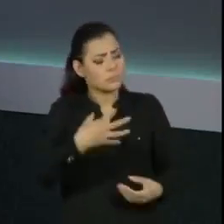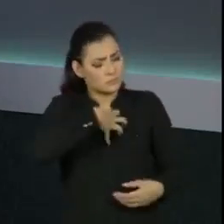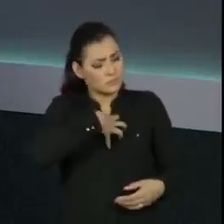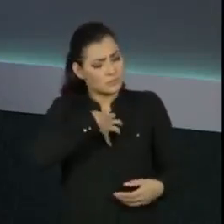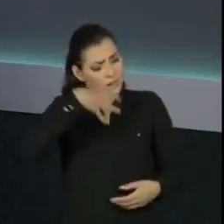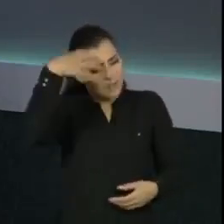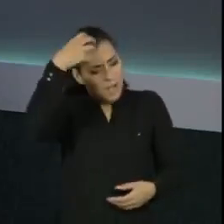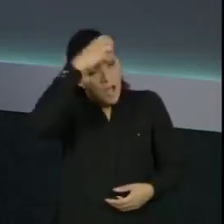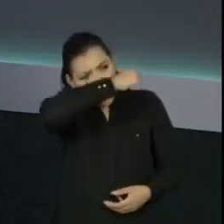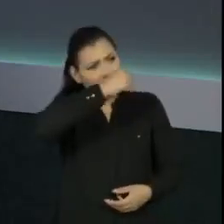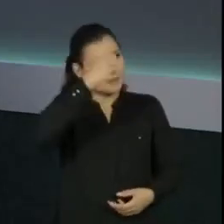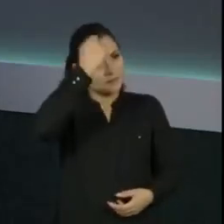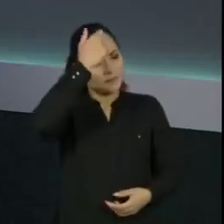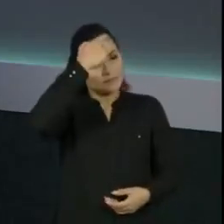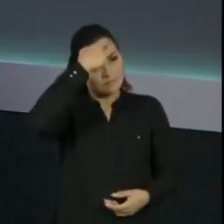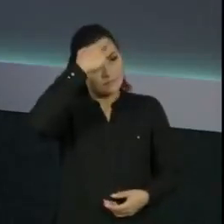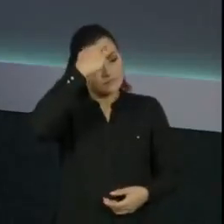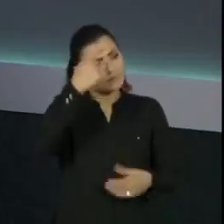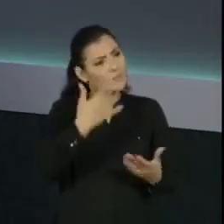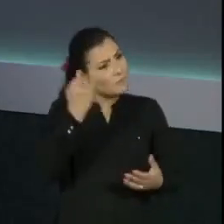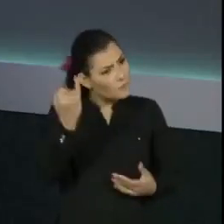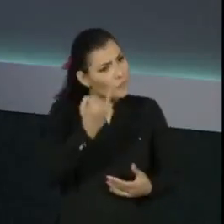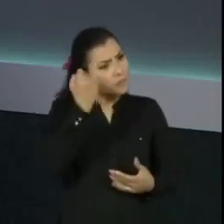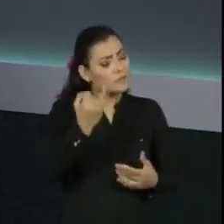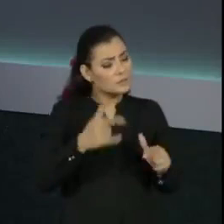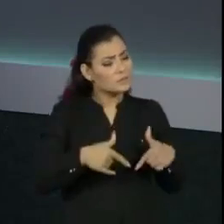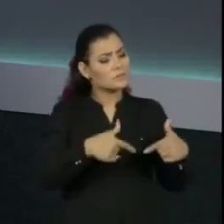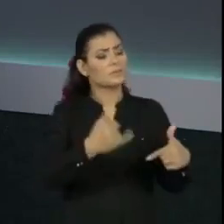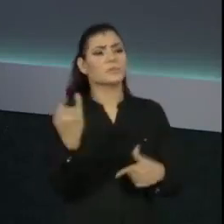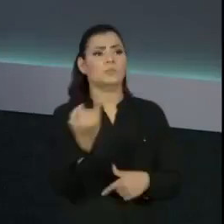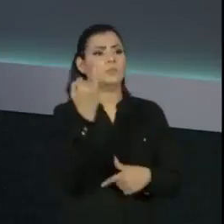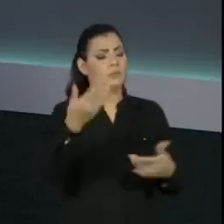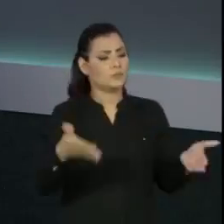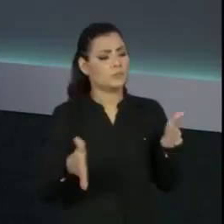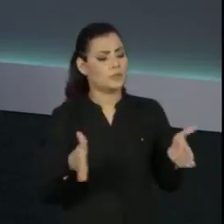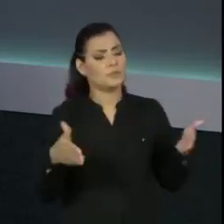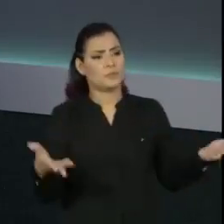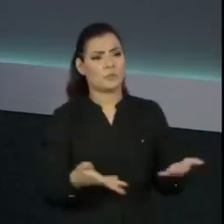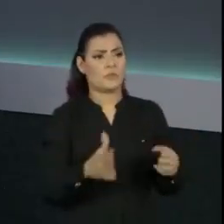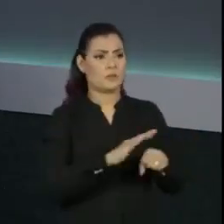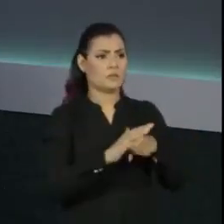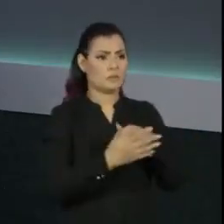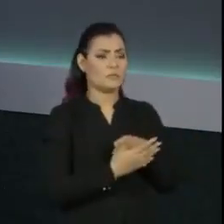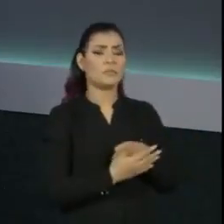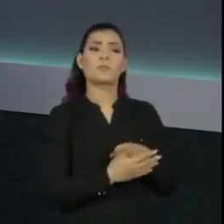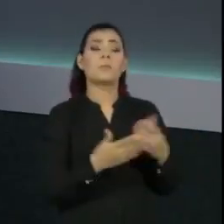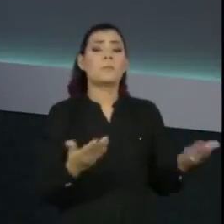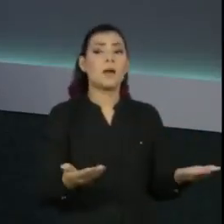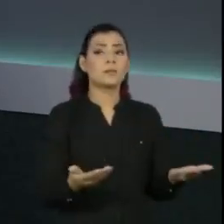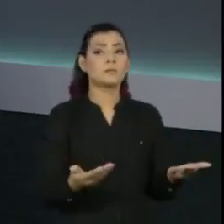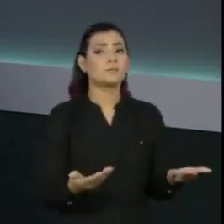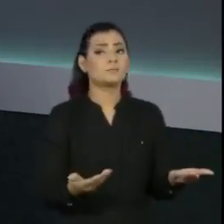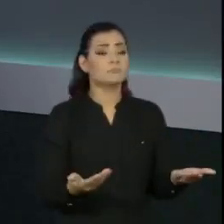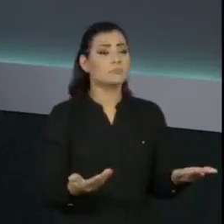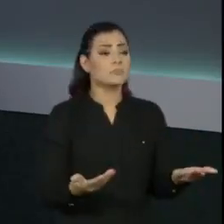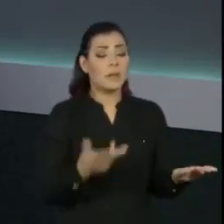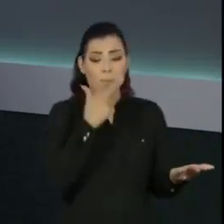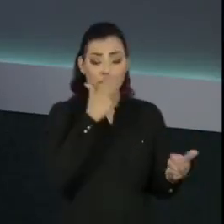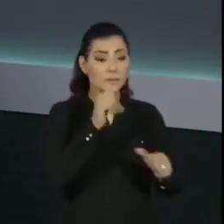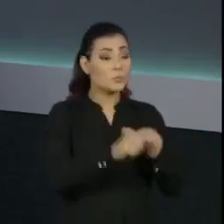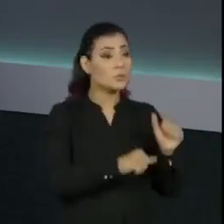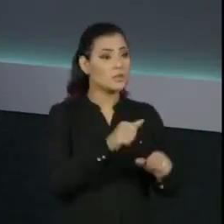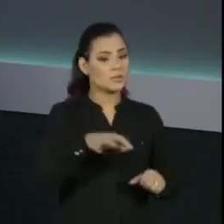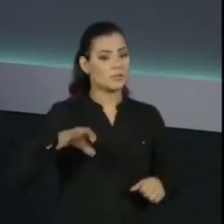já que é tão importante e tem cumprido um papel tão bacana nesse período, ela não tome lugar daquela mudança